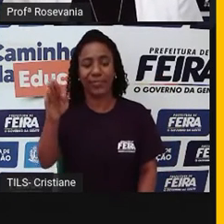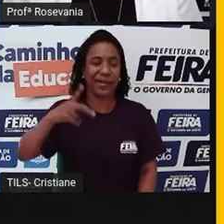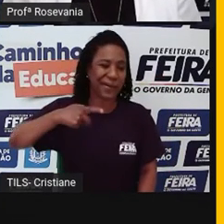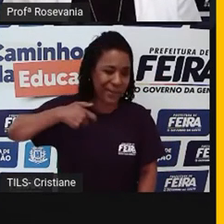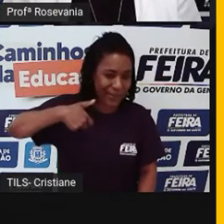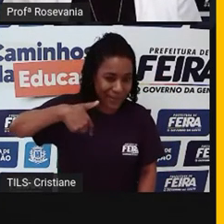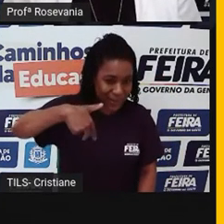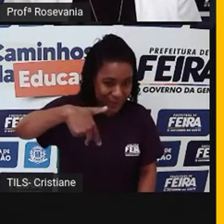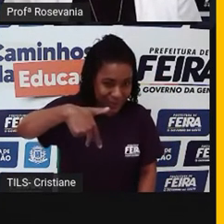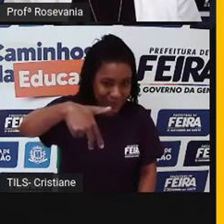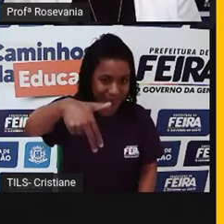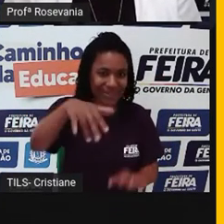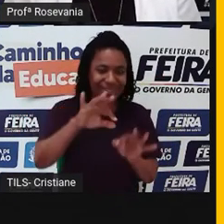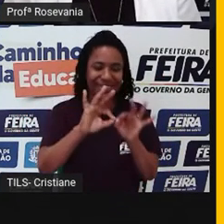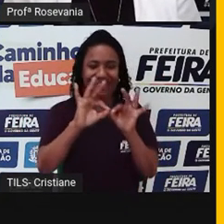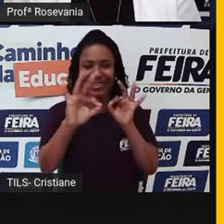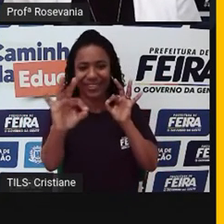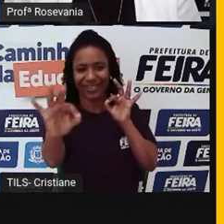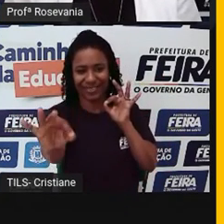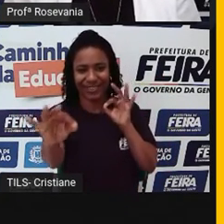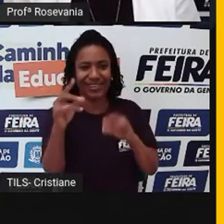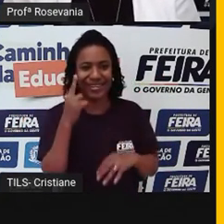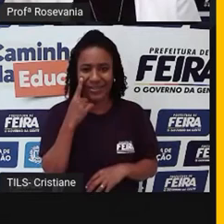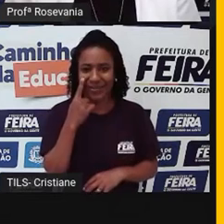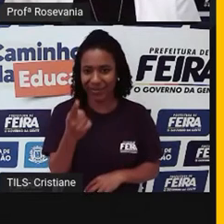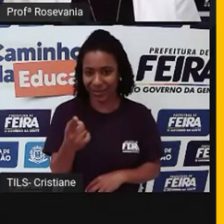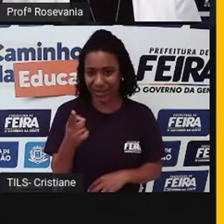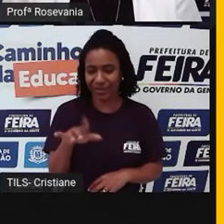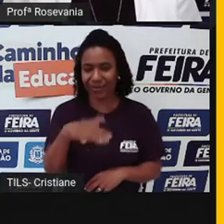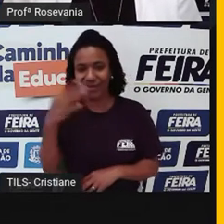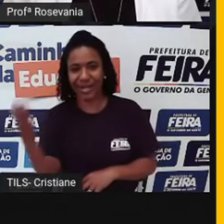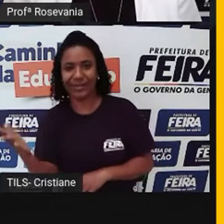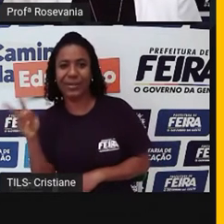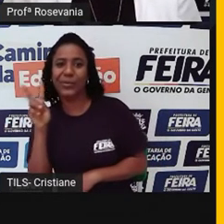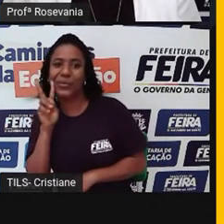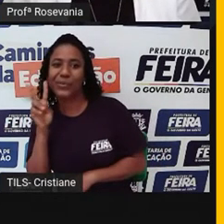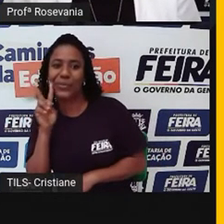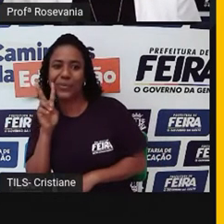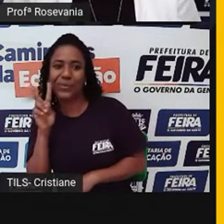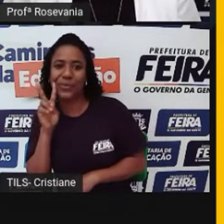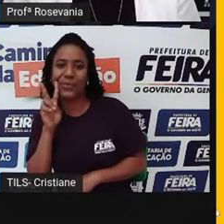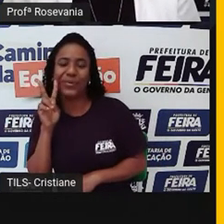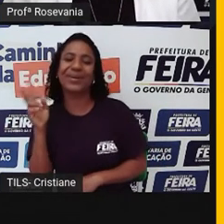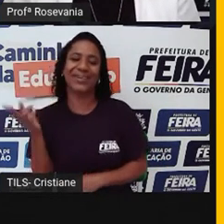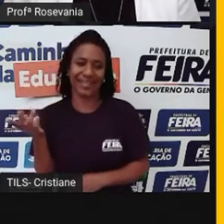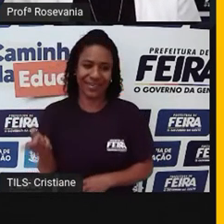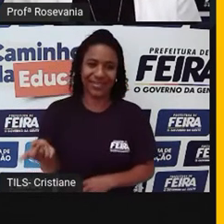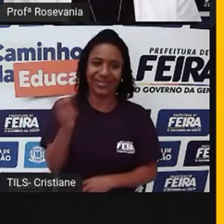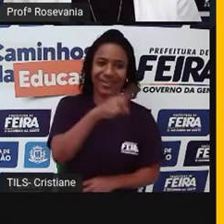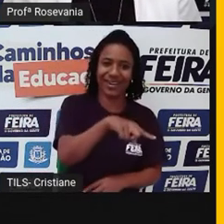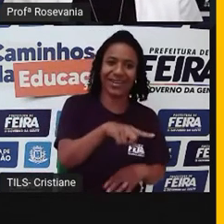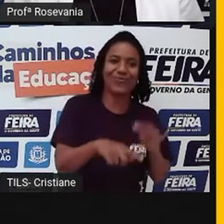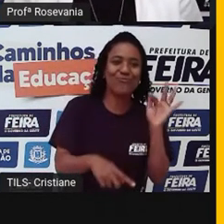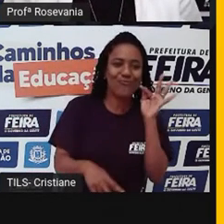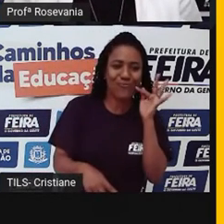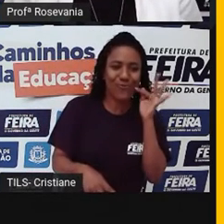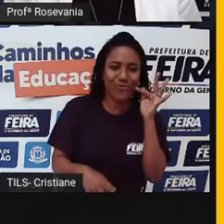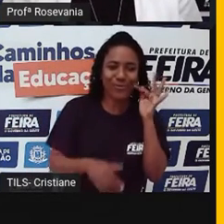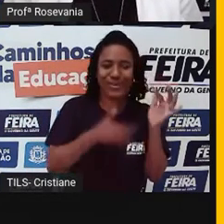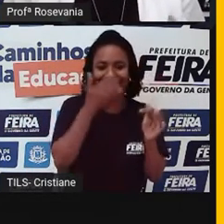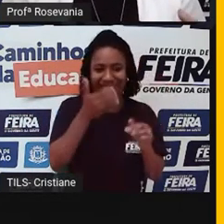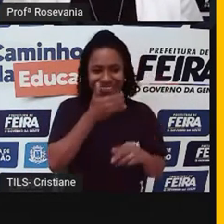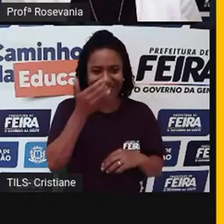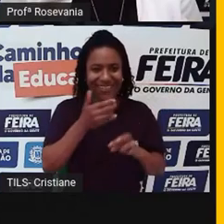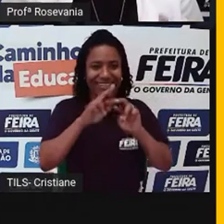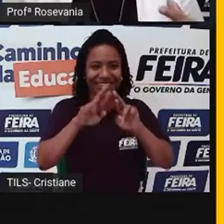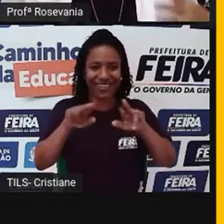umas das outras, vocês estão vendo que aqui são legumes de um lado, legumes e verduras de um lado, do outro lado já é fruta, então você anda